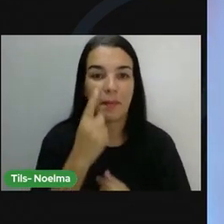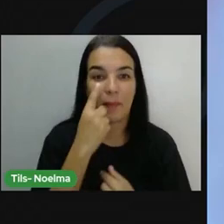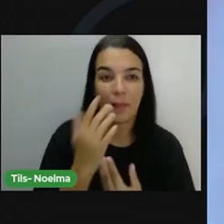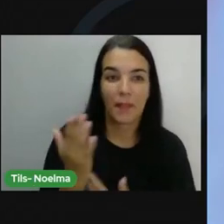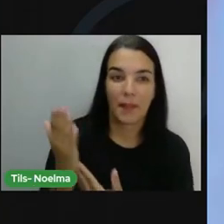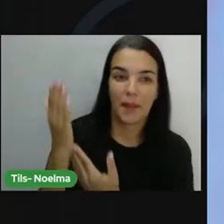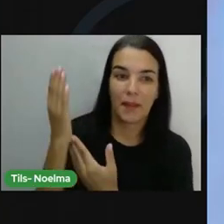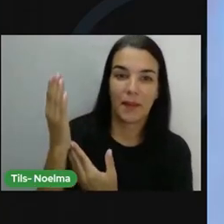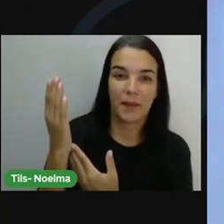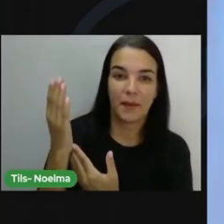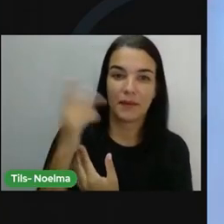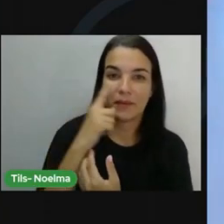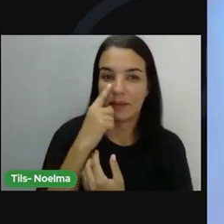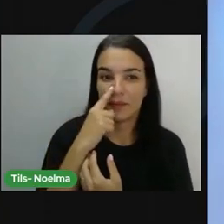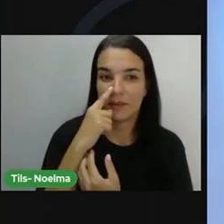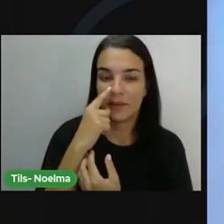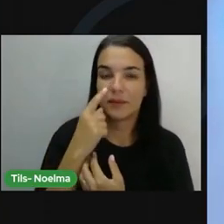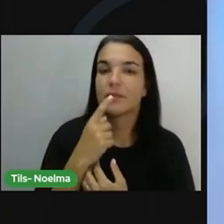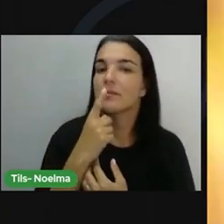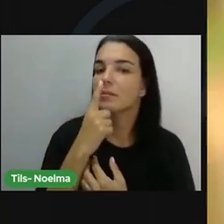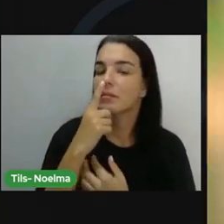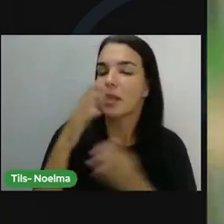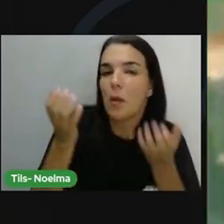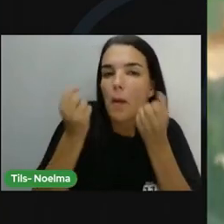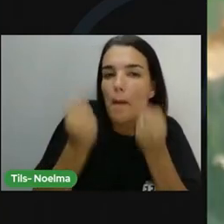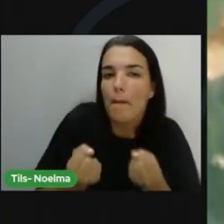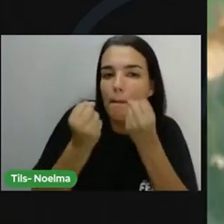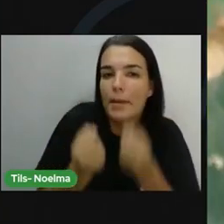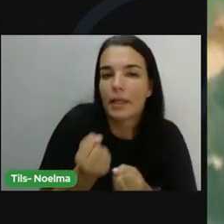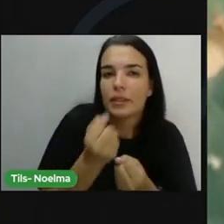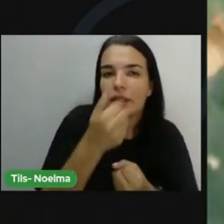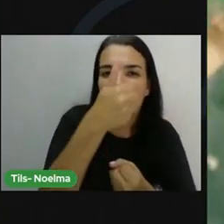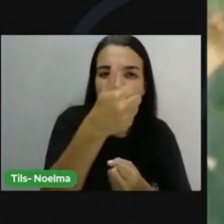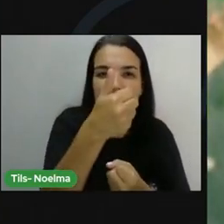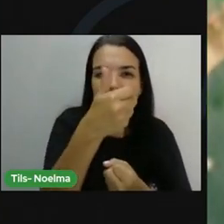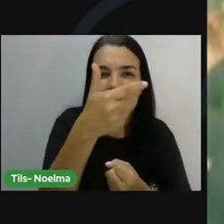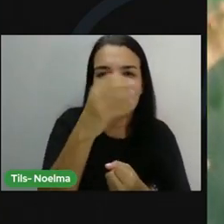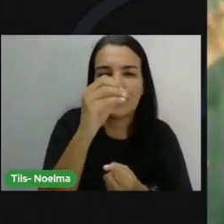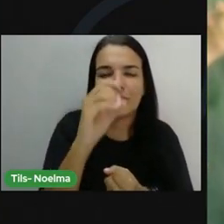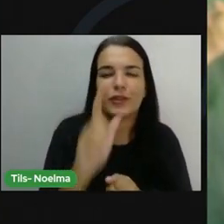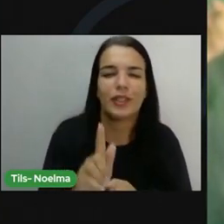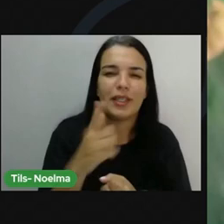Ele tem um pequeno porte, podendo pesar aproximadamente 120 gramas.